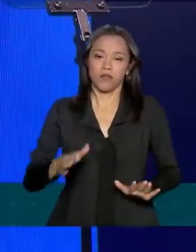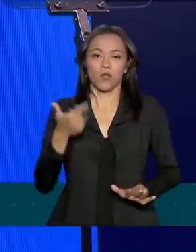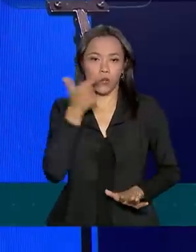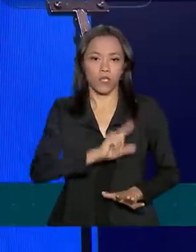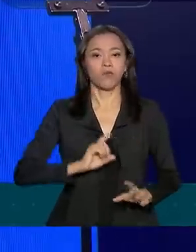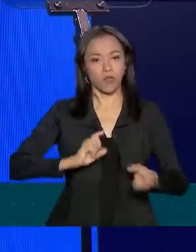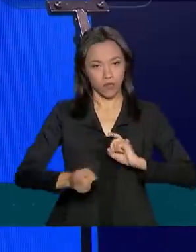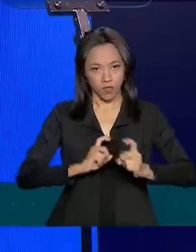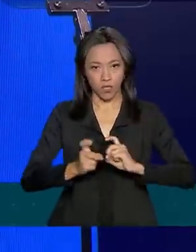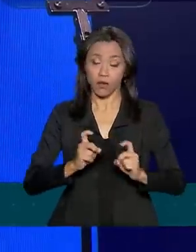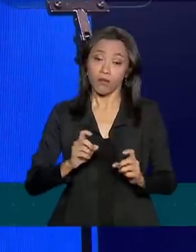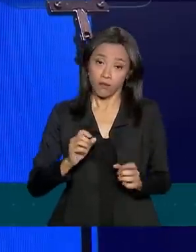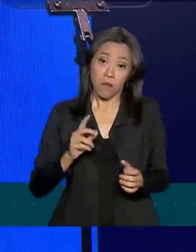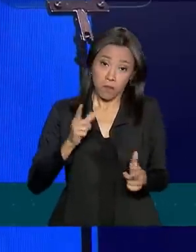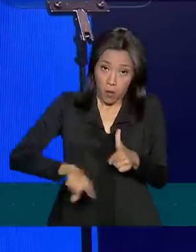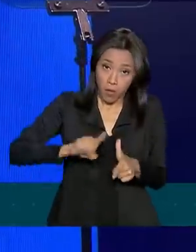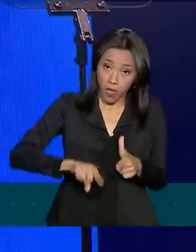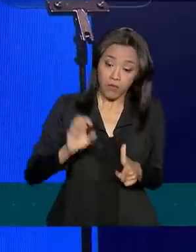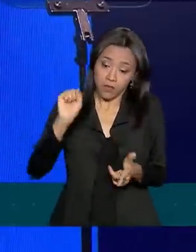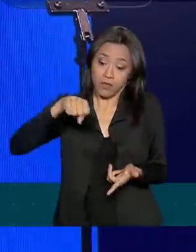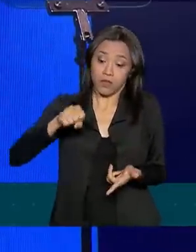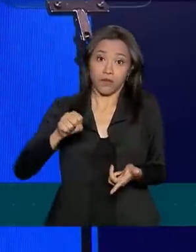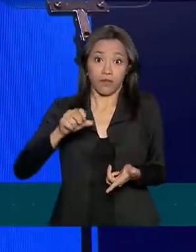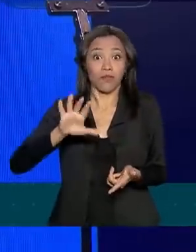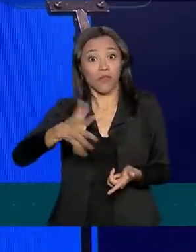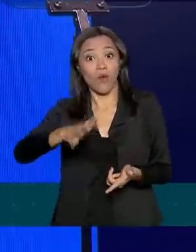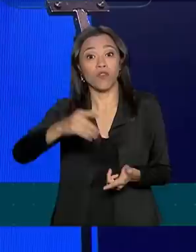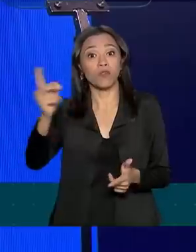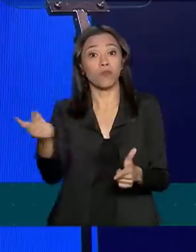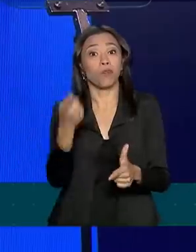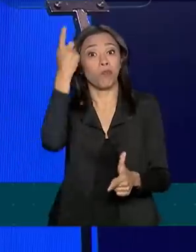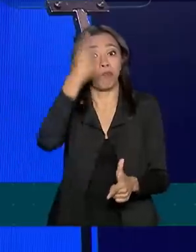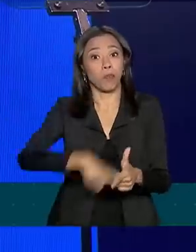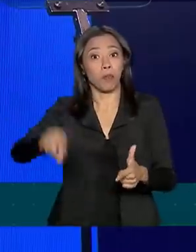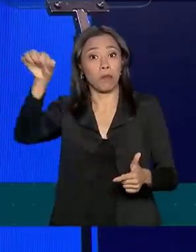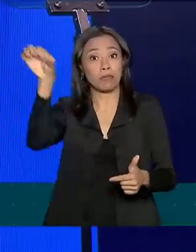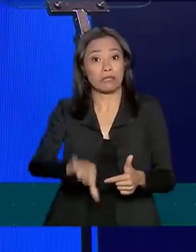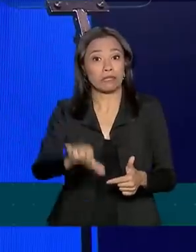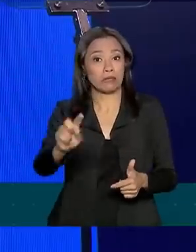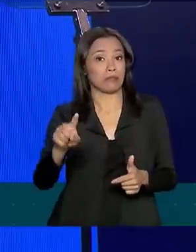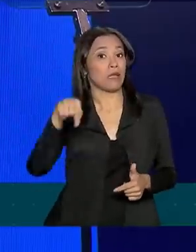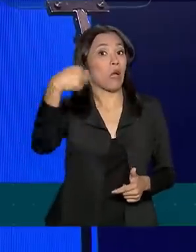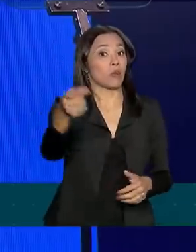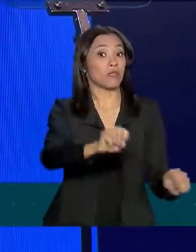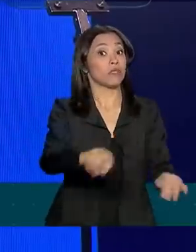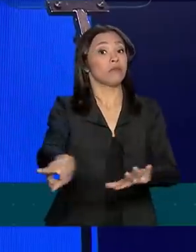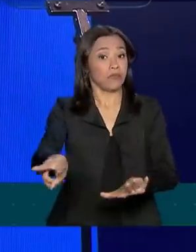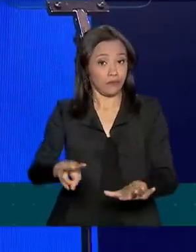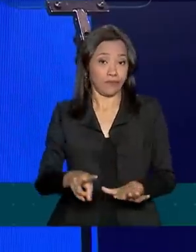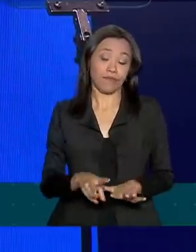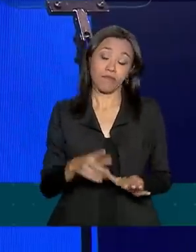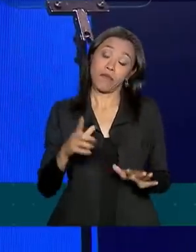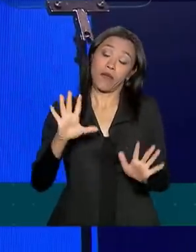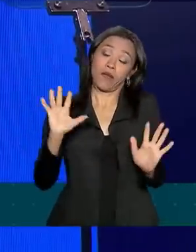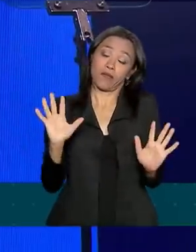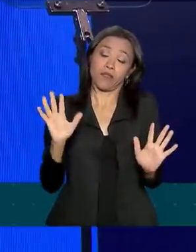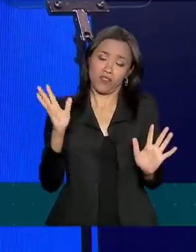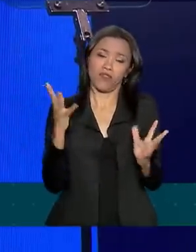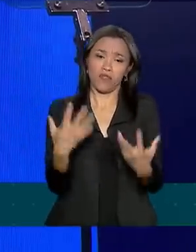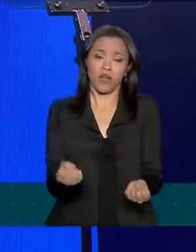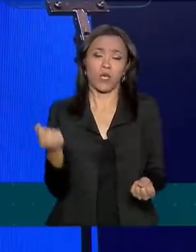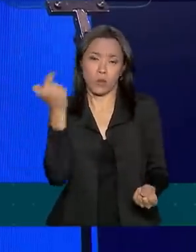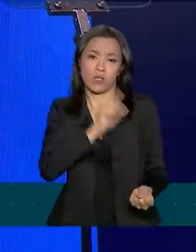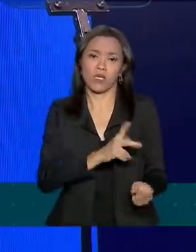problemas, sim. Talvez tenha um tsunami a semana que vem. Mas a gente vê esse obstáculo aí, com toda a certeza. Que somos